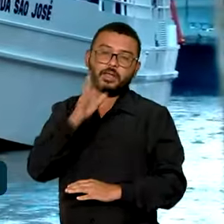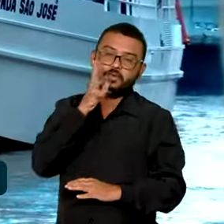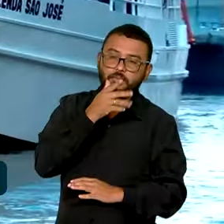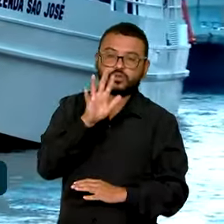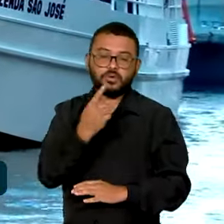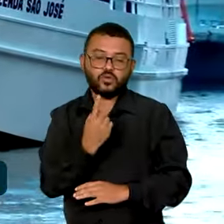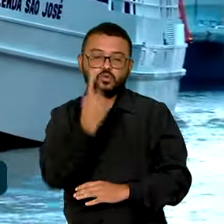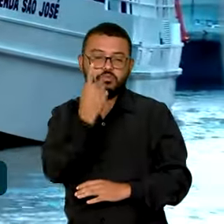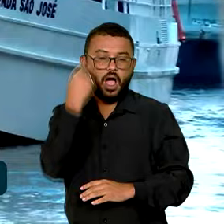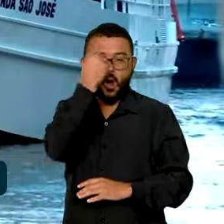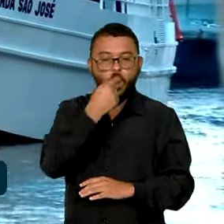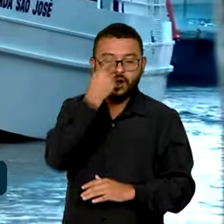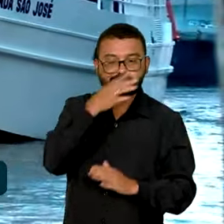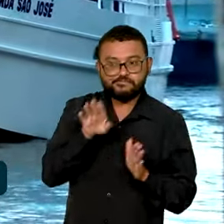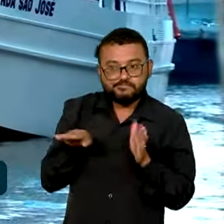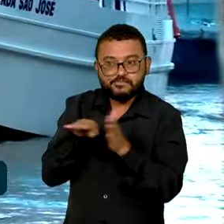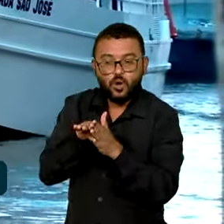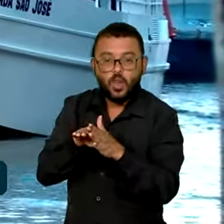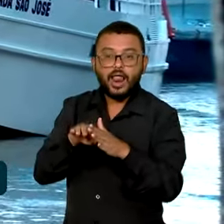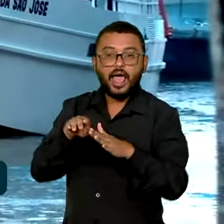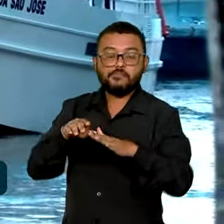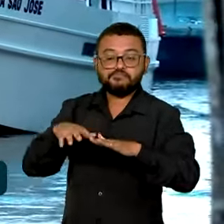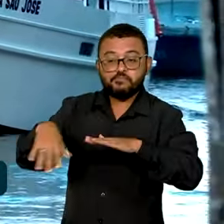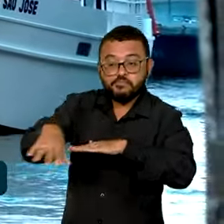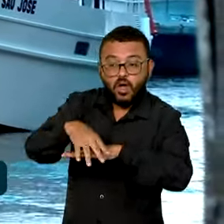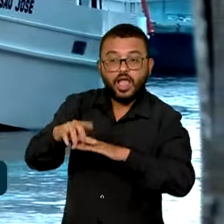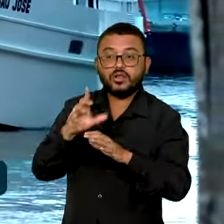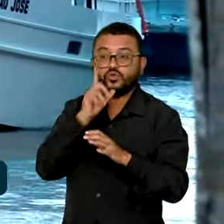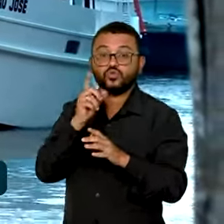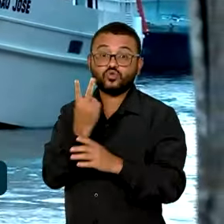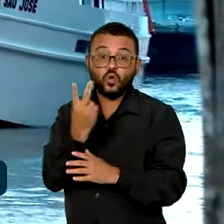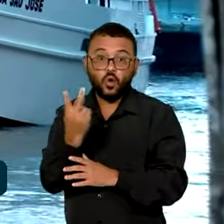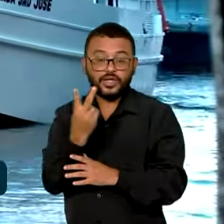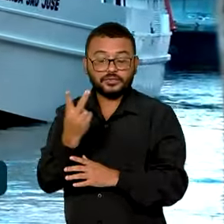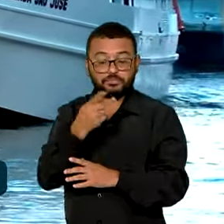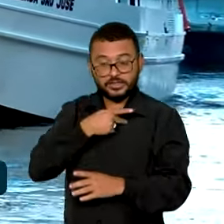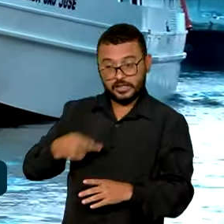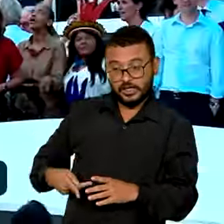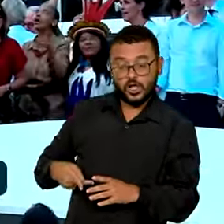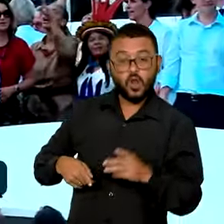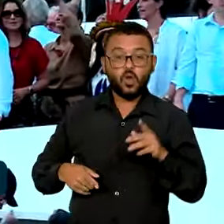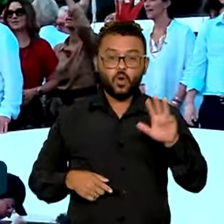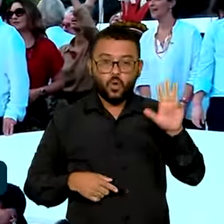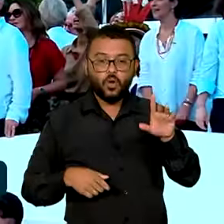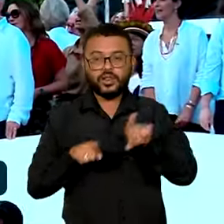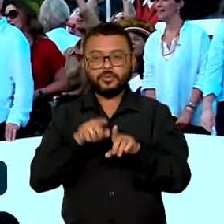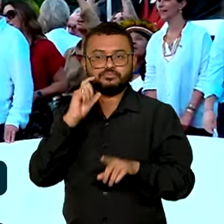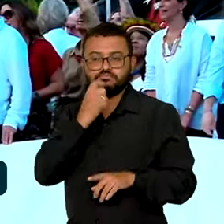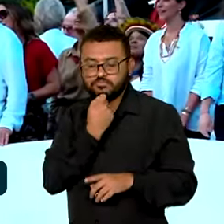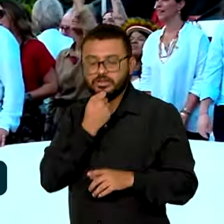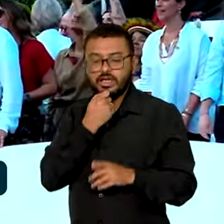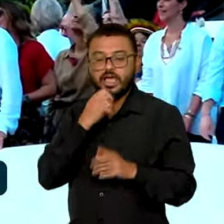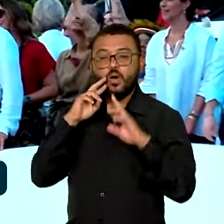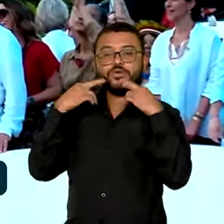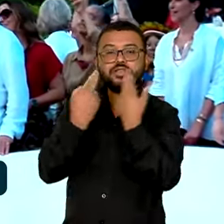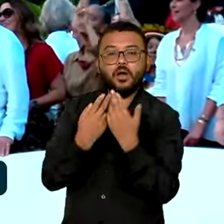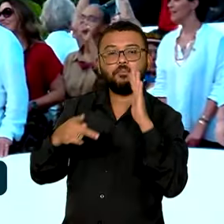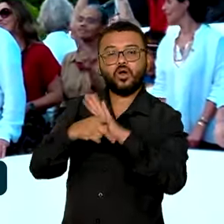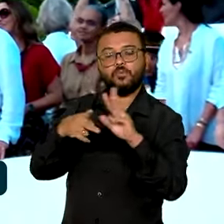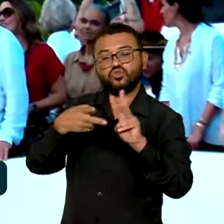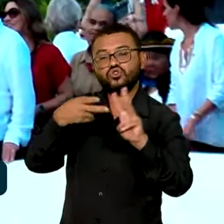hora até aqui de Belém. Nessa ilha, Lula e Macron se reuniram com lideranças indígenas para discutir o bioma amazônico.